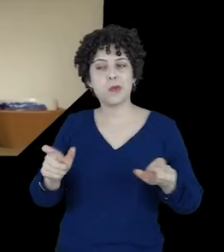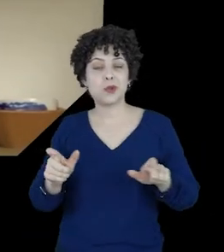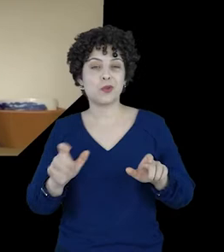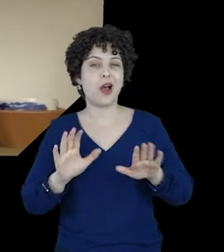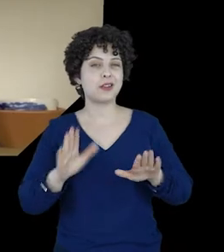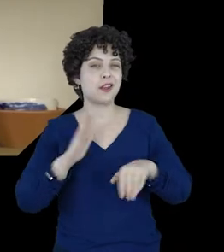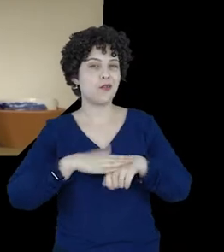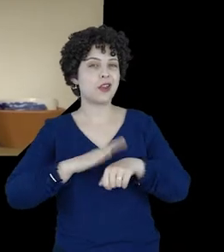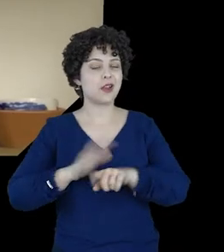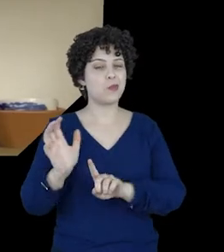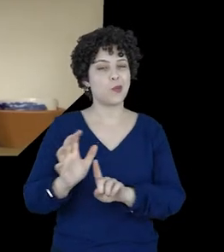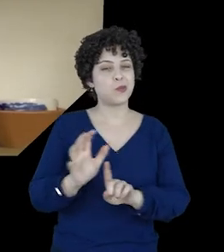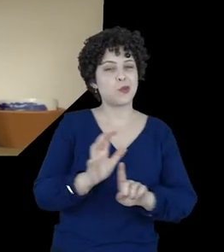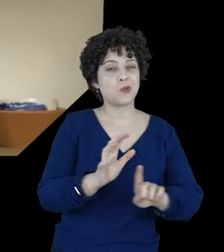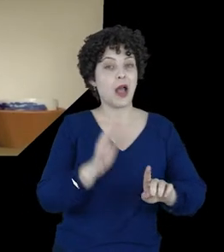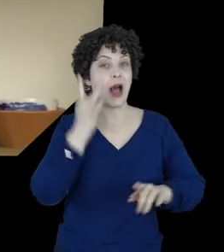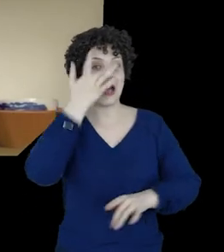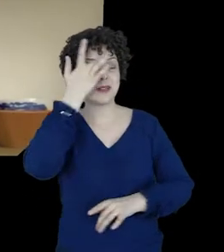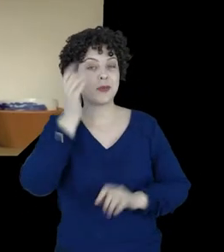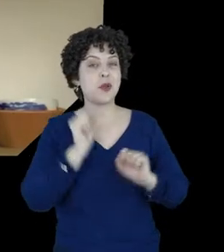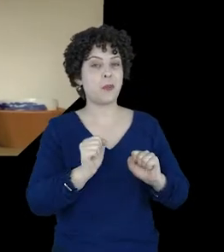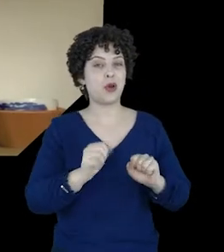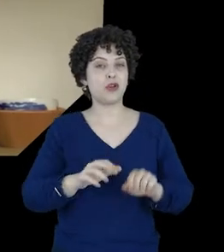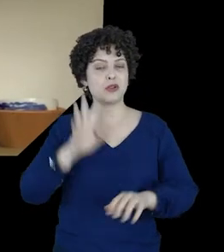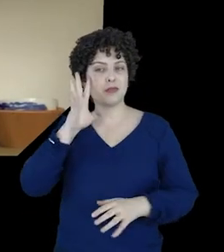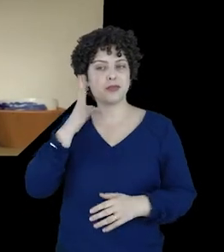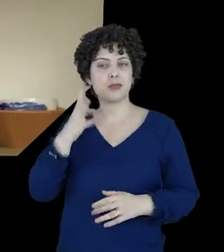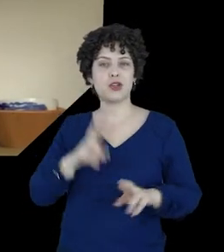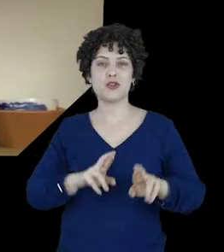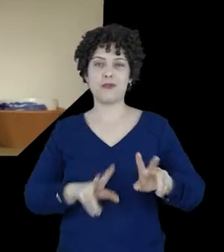dessa maneira, e as pessoas podem decidir por algo diferente.